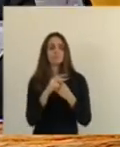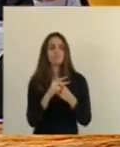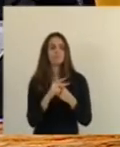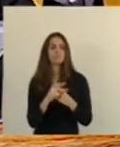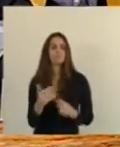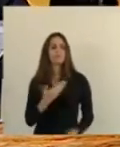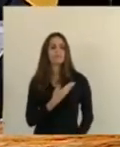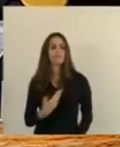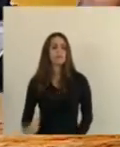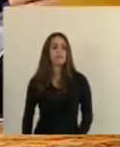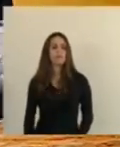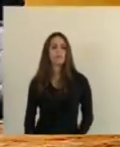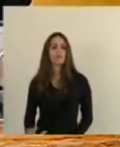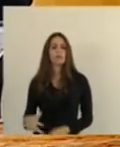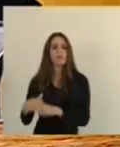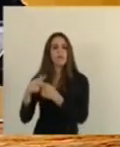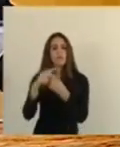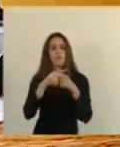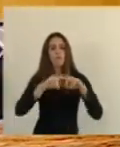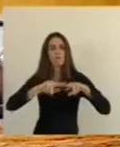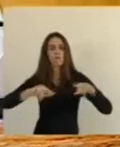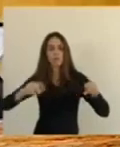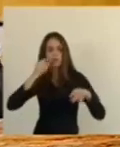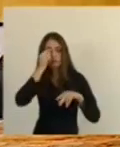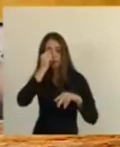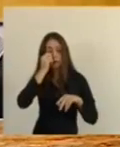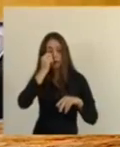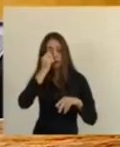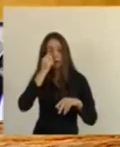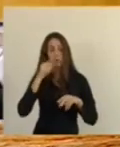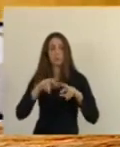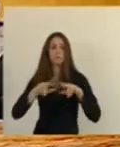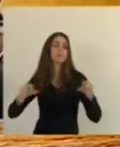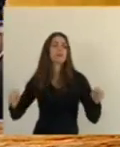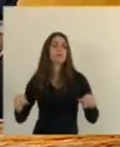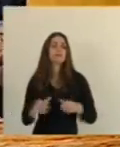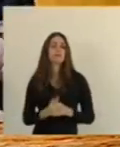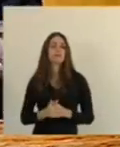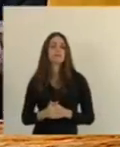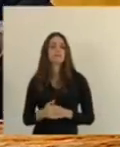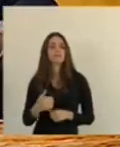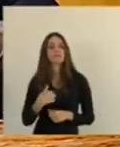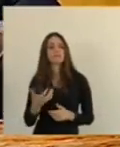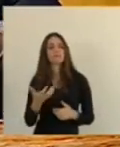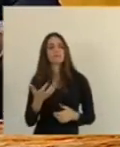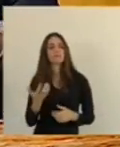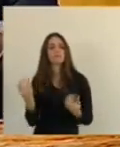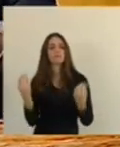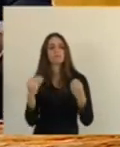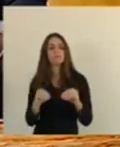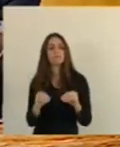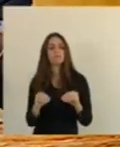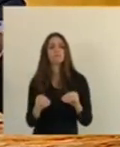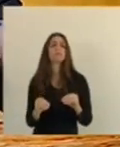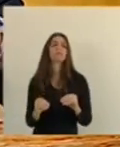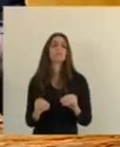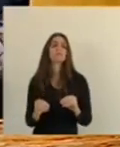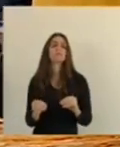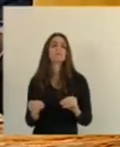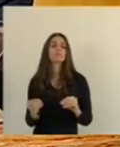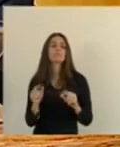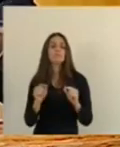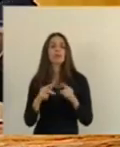tem feito várias reformas nessas unidades aqui do Incapé e eu gostaria que ele incluísse aqui, nesse momento,